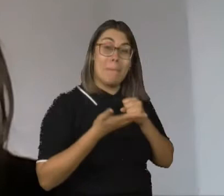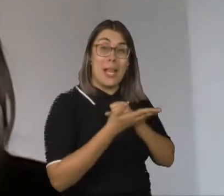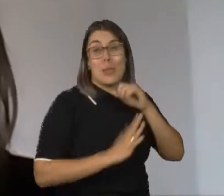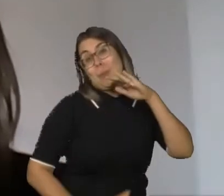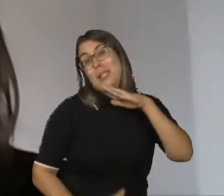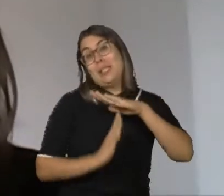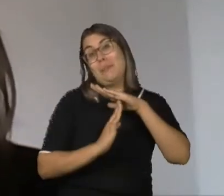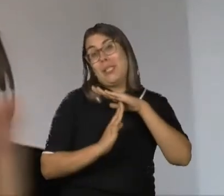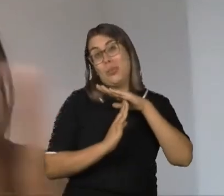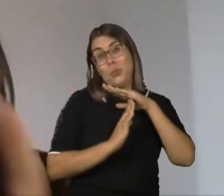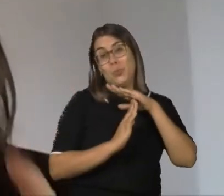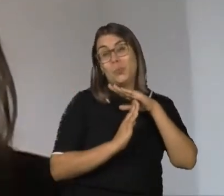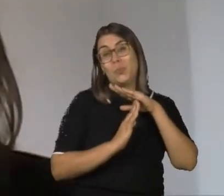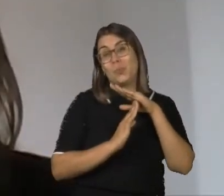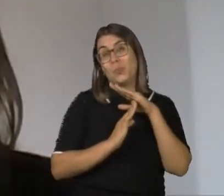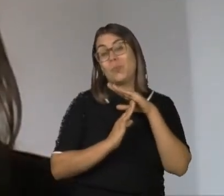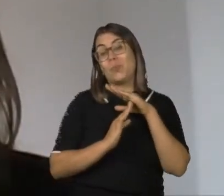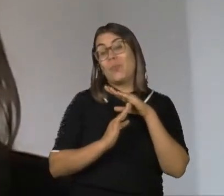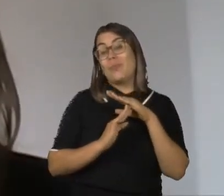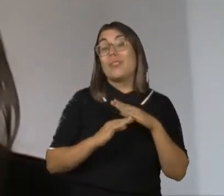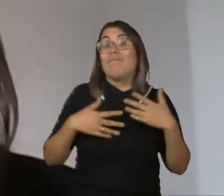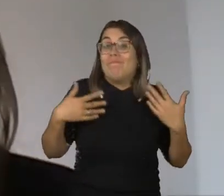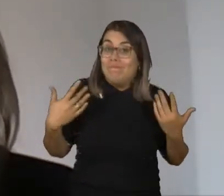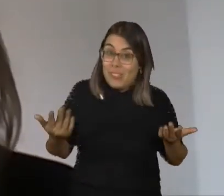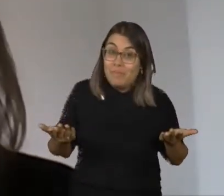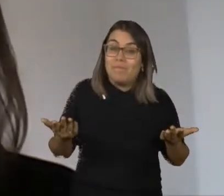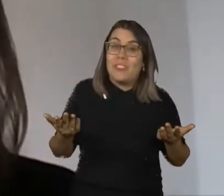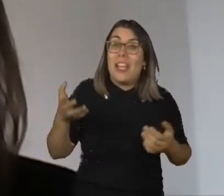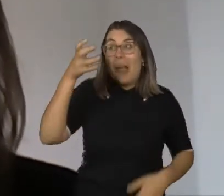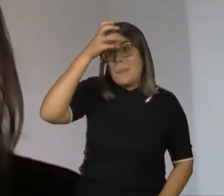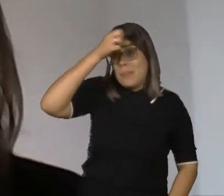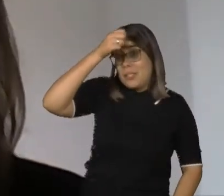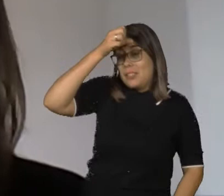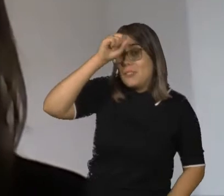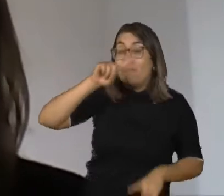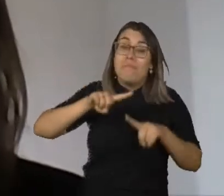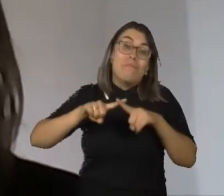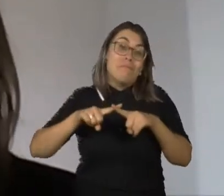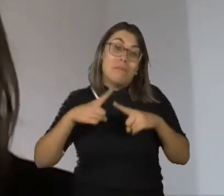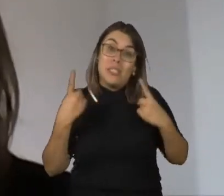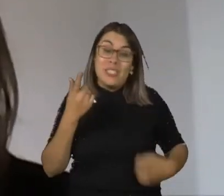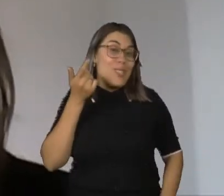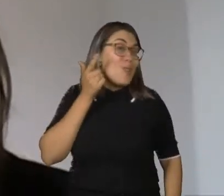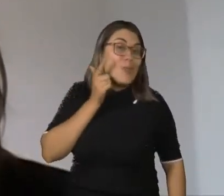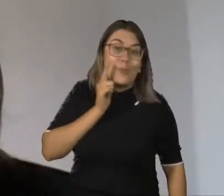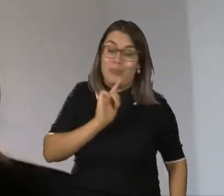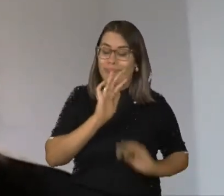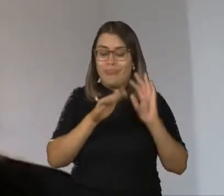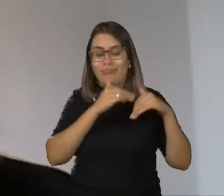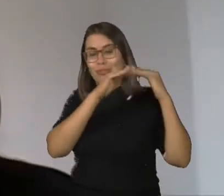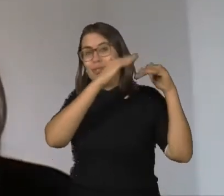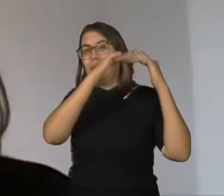ser concreto. Ou seja, aprendem, mas não irão conseguir desenvolver